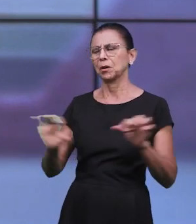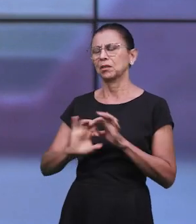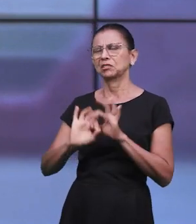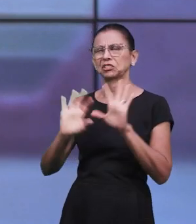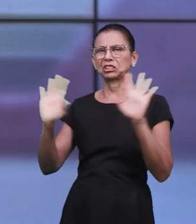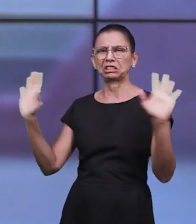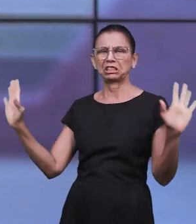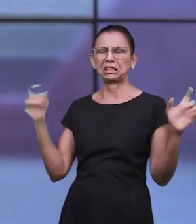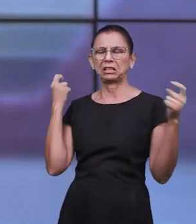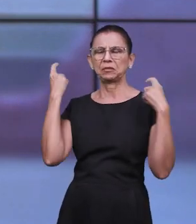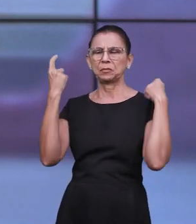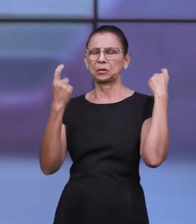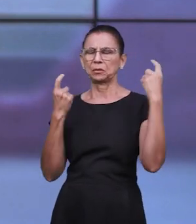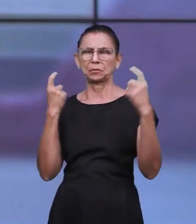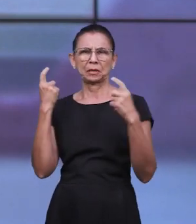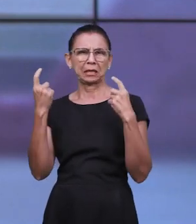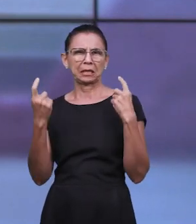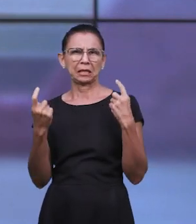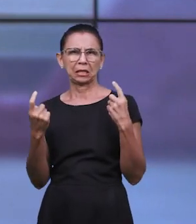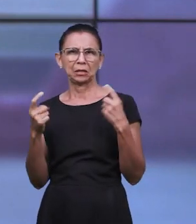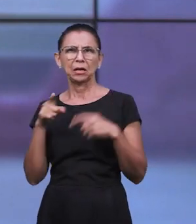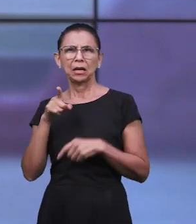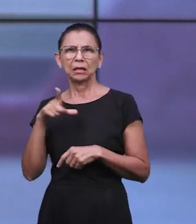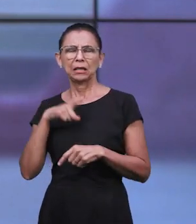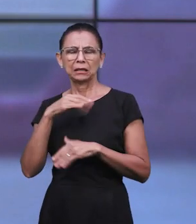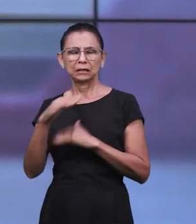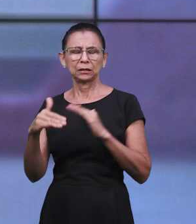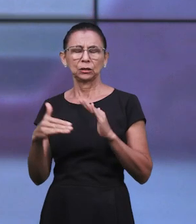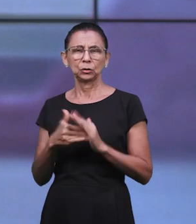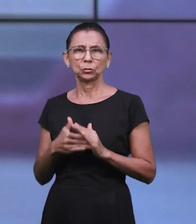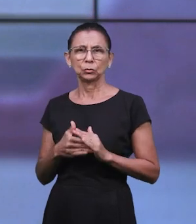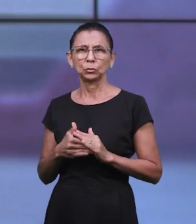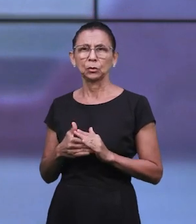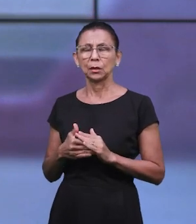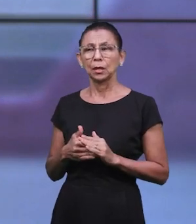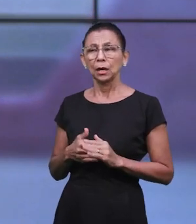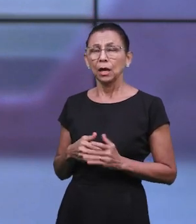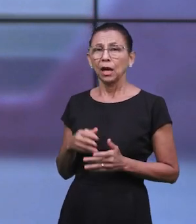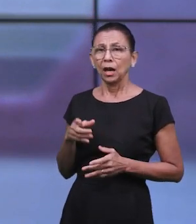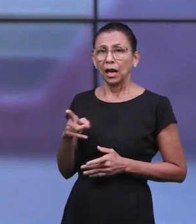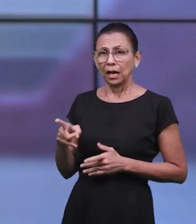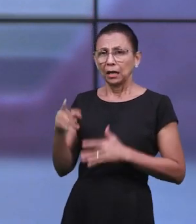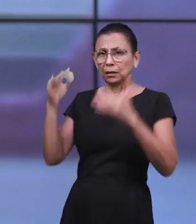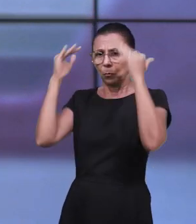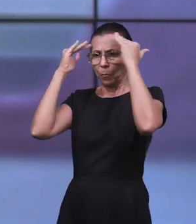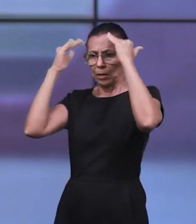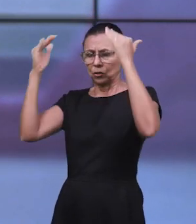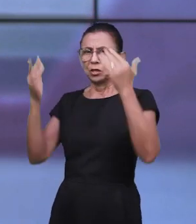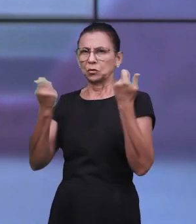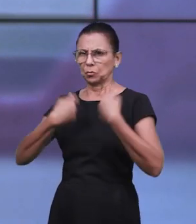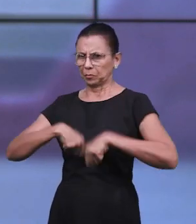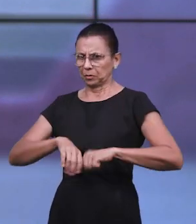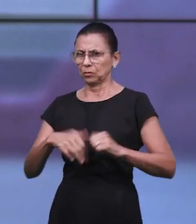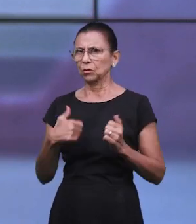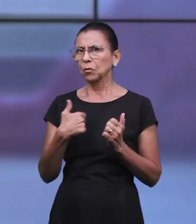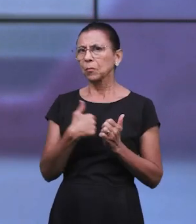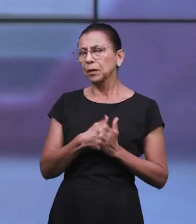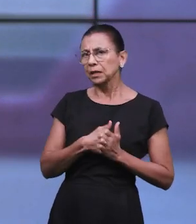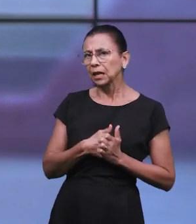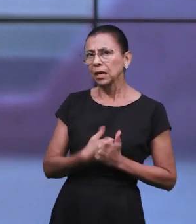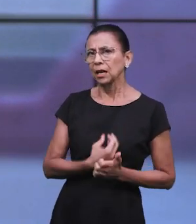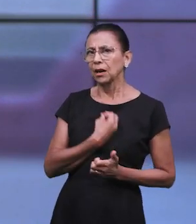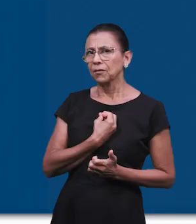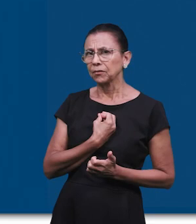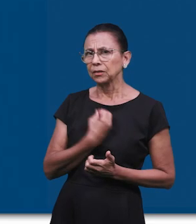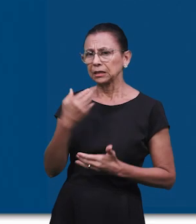o que ela precisava para viver no palácio do rei? Por ser uma filha obediente, ele não acompanhou a sua vida